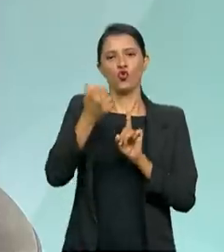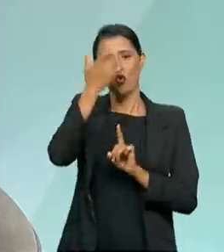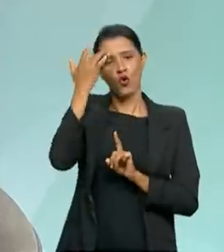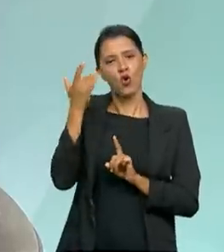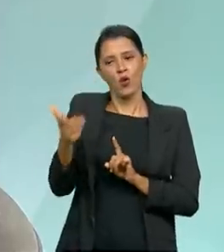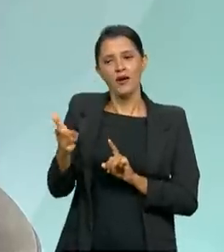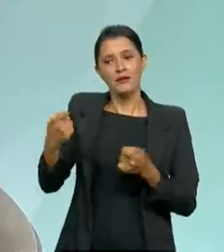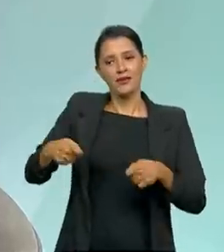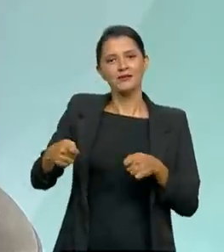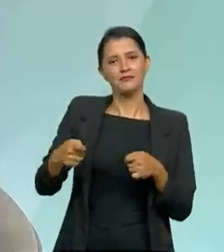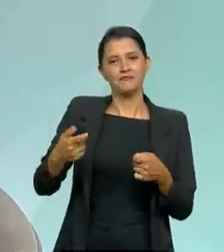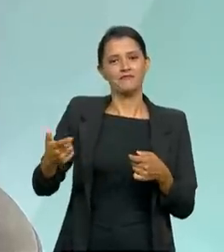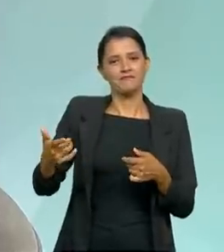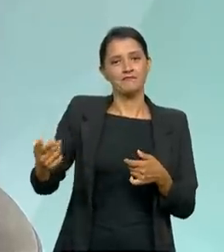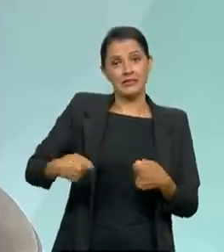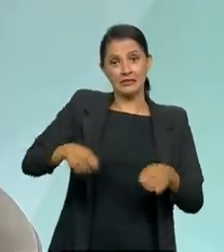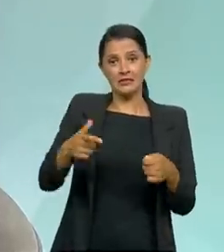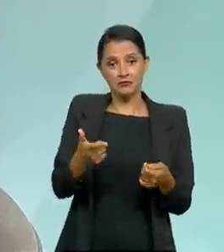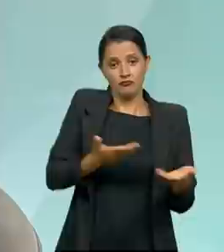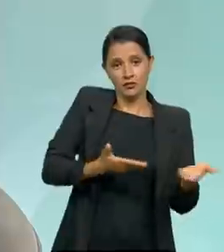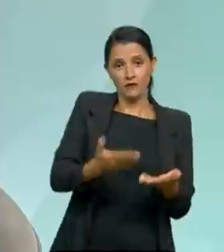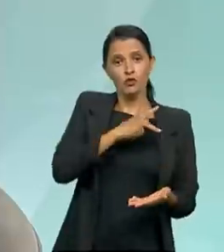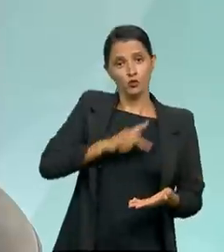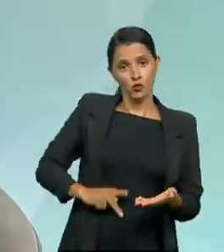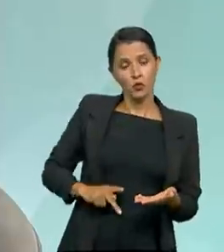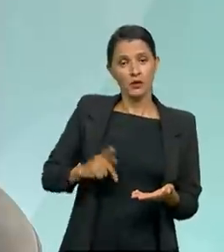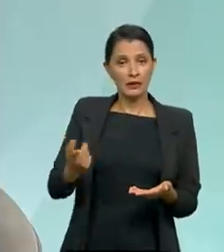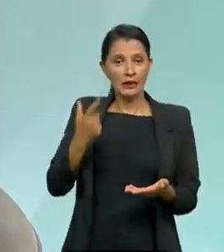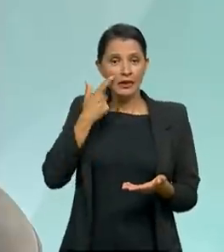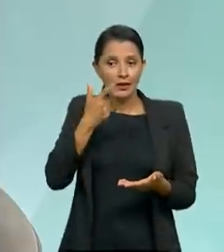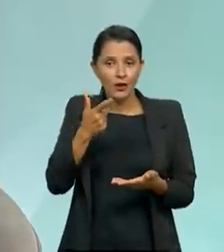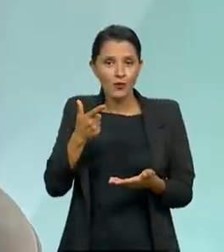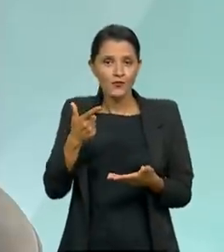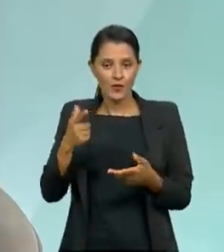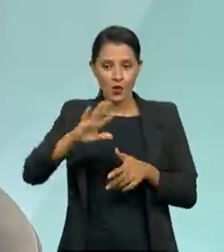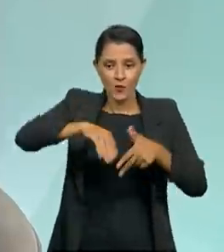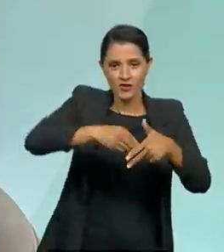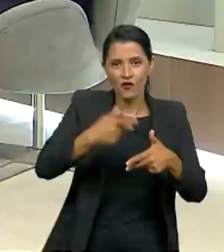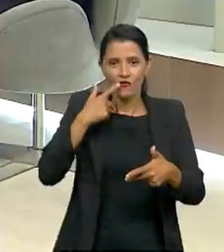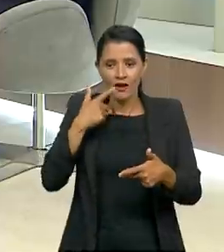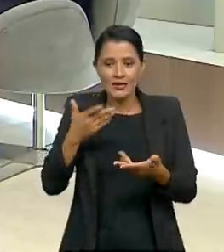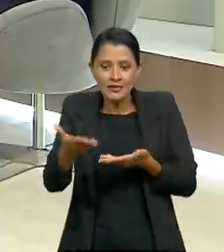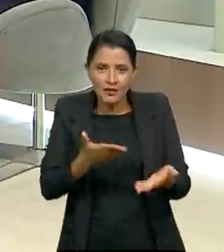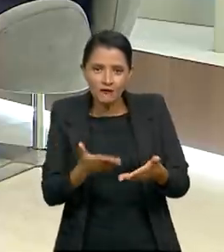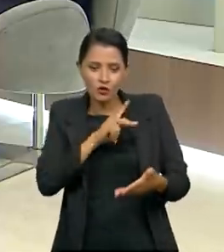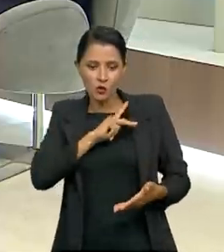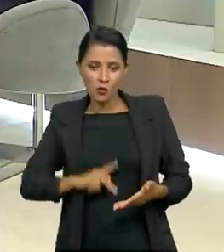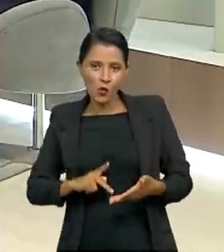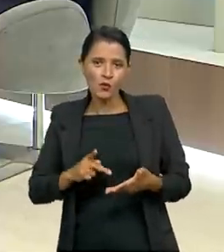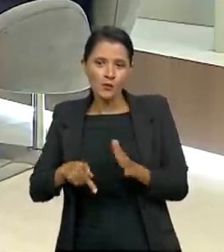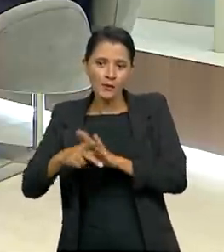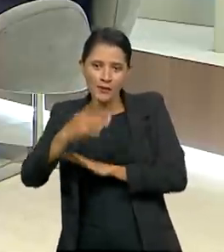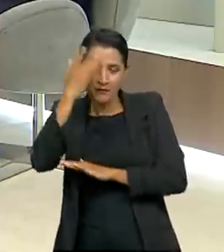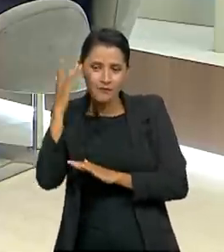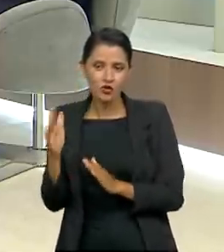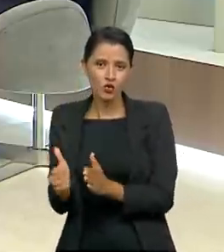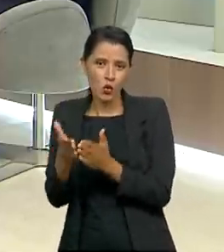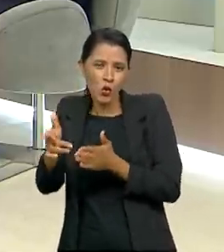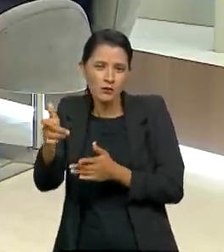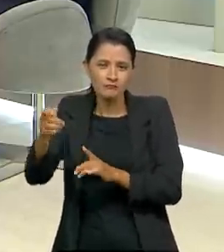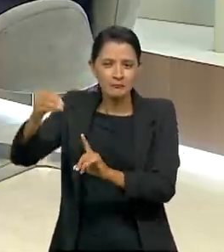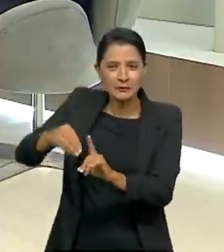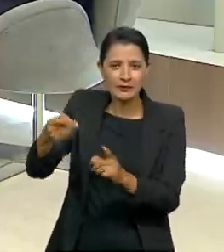no país. Quer dizer, na ponta, a corrupção vai impactar nesses serviços públicos. Essa é uma ideia também central